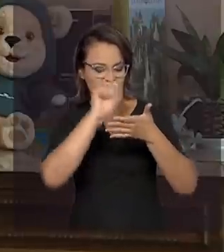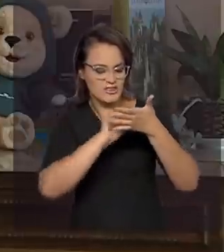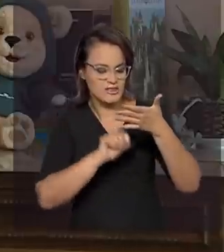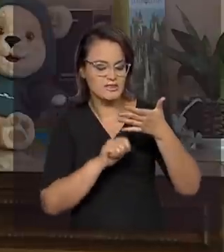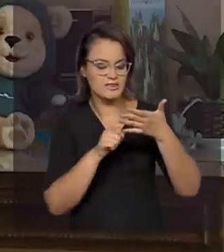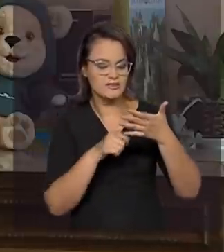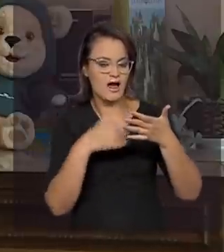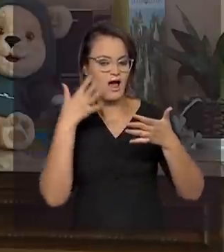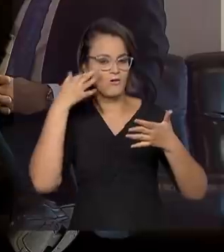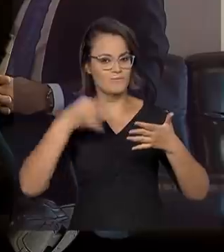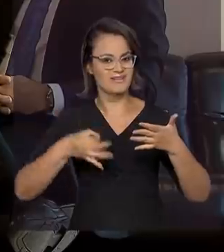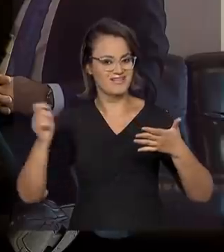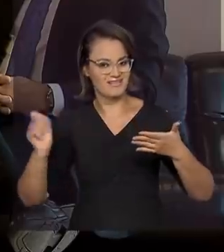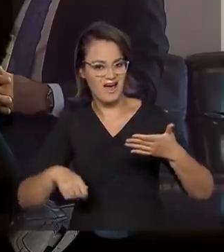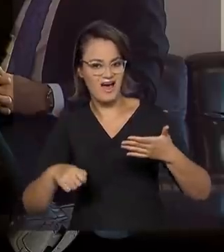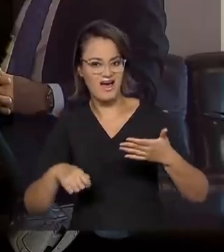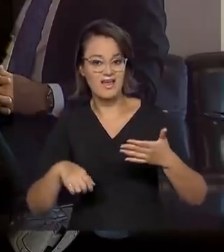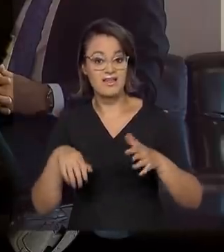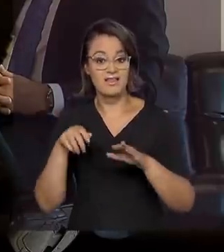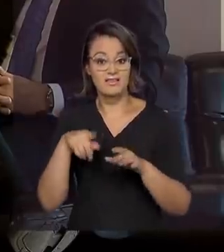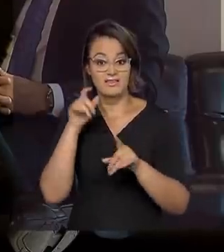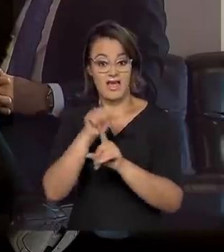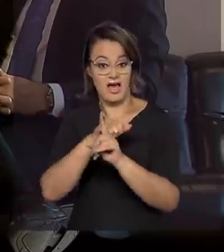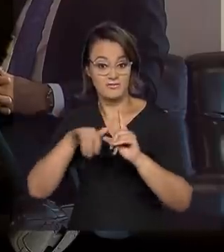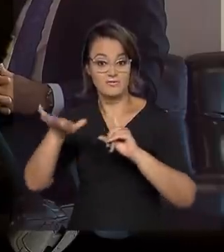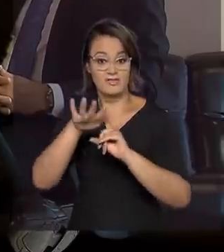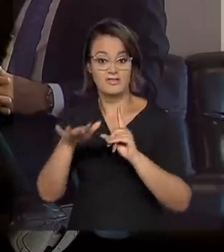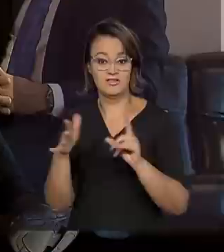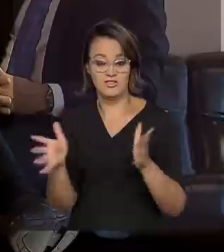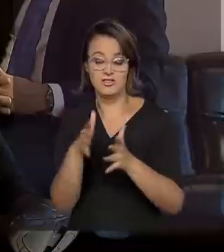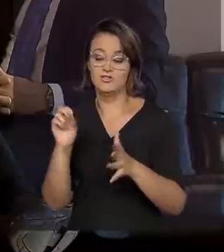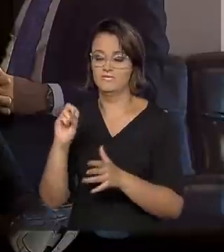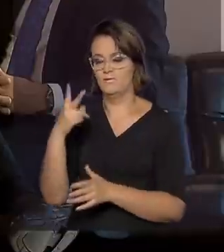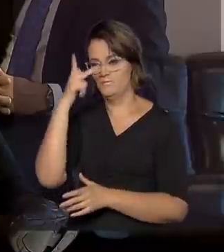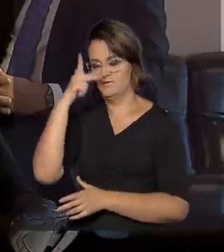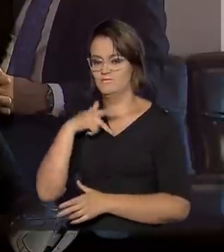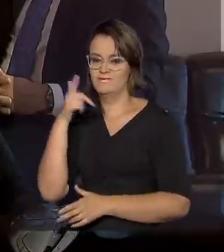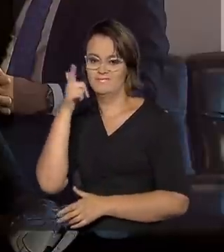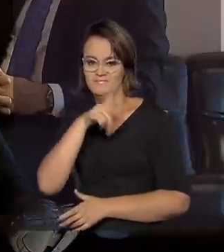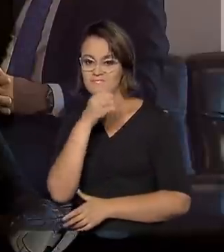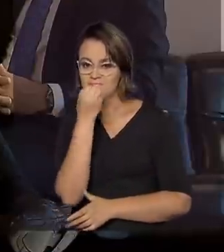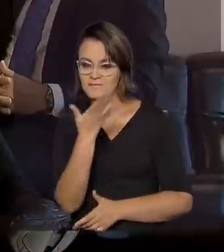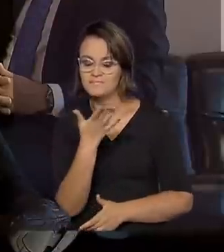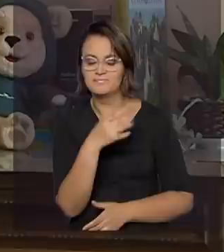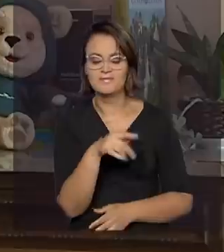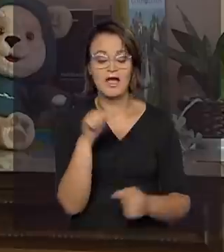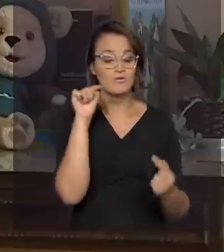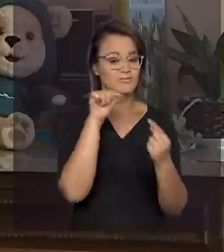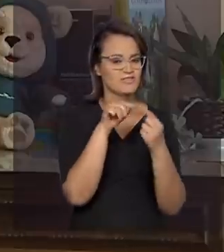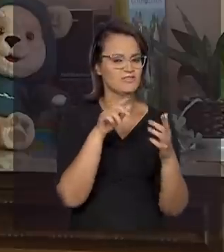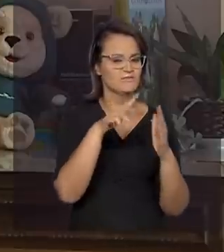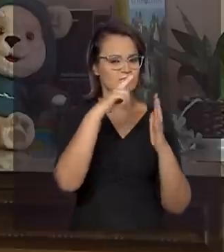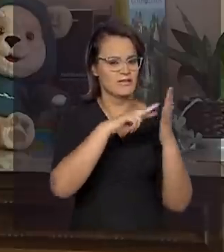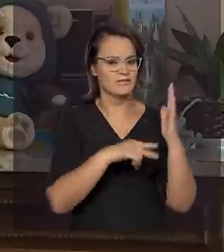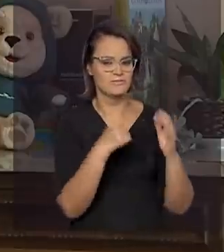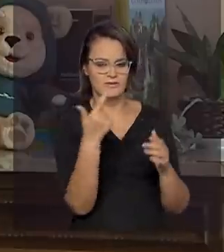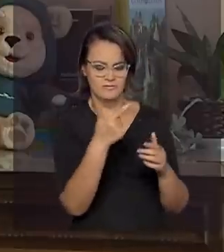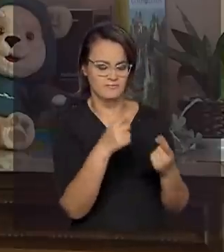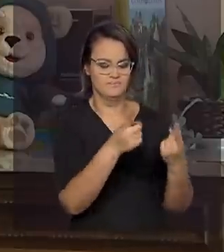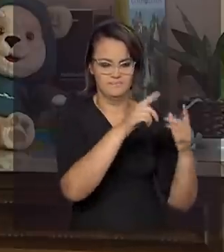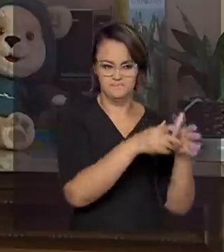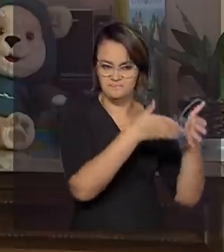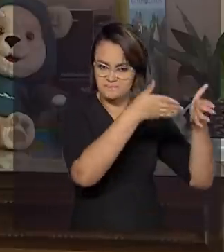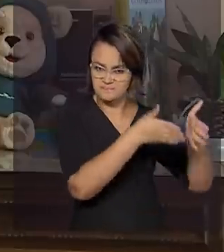requeridas pela sociedade ou valorizadas pelo indivíduo. Então, você tem aqui duas finalidades de leitura. De um lado,